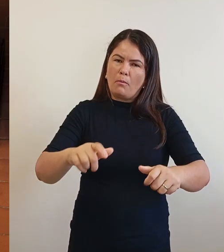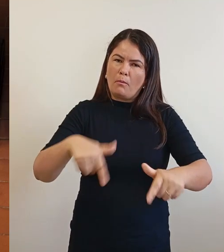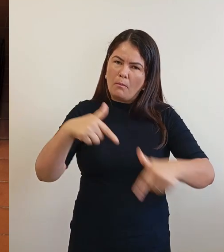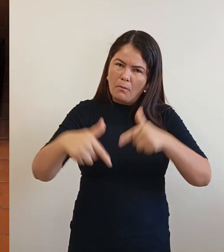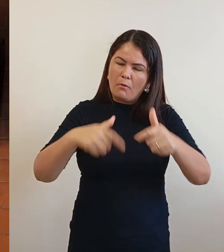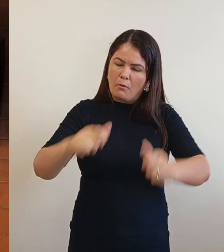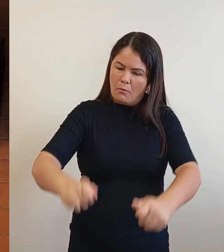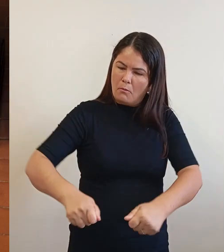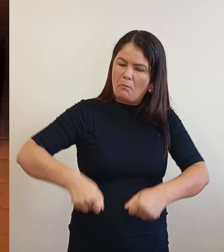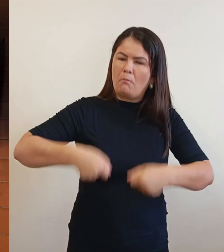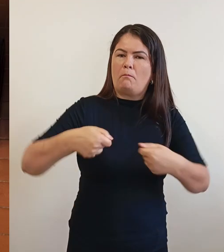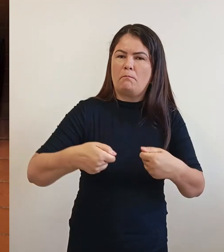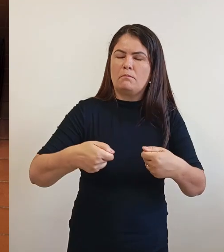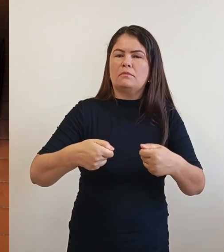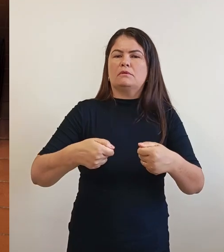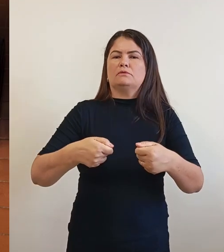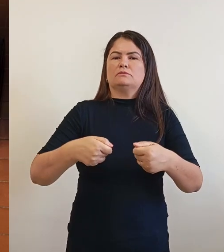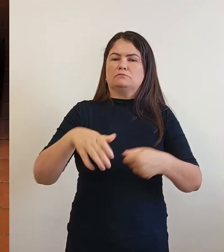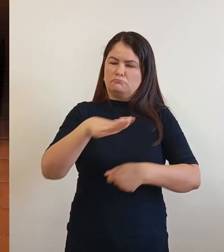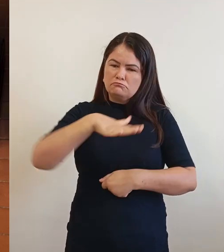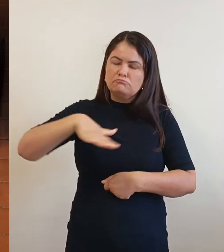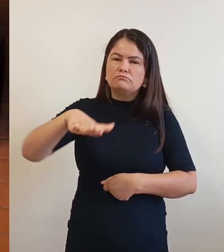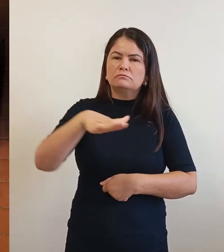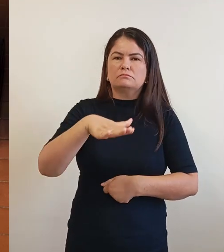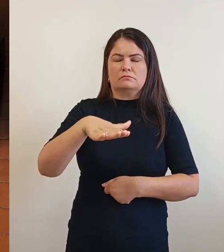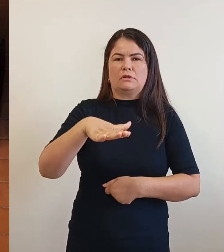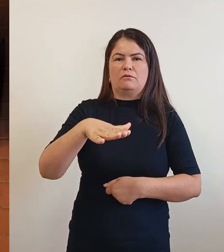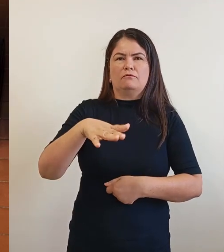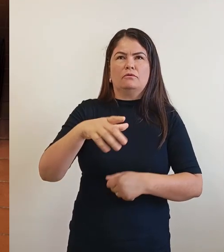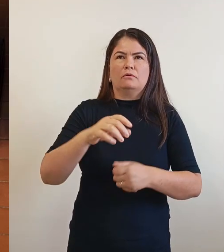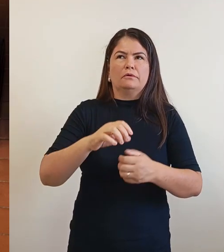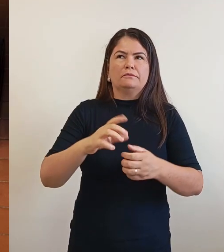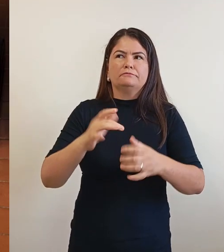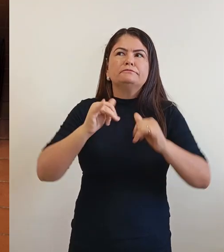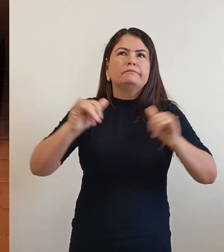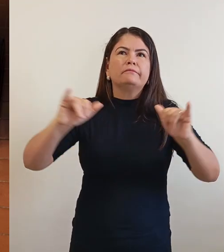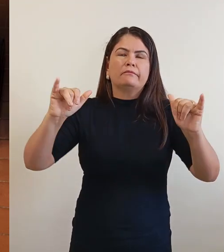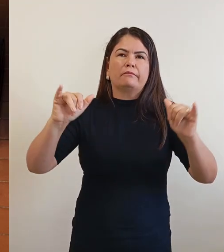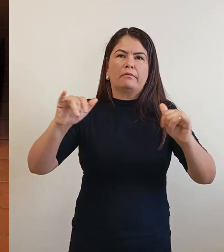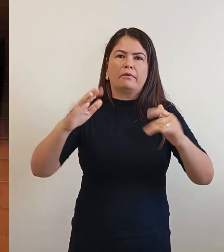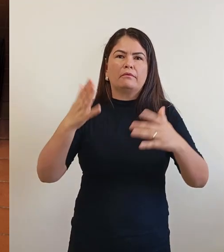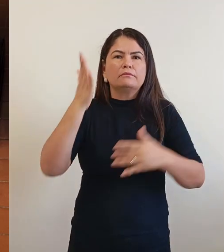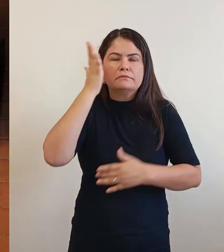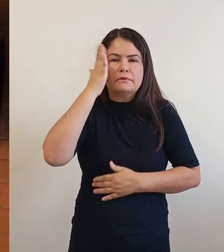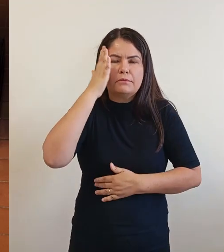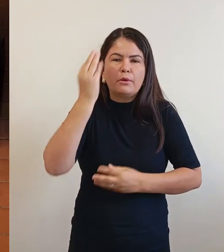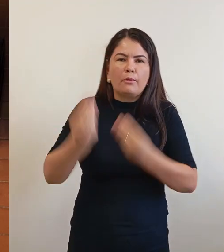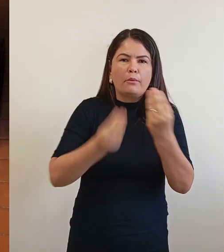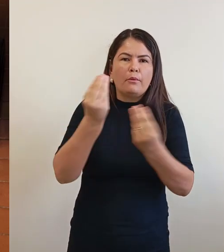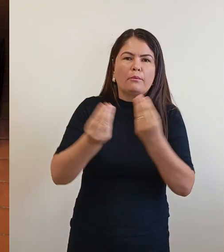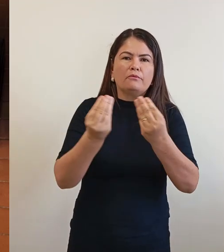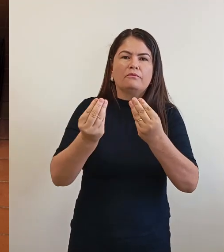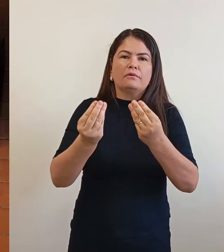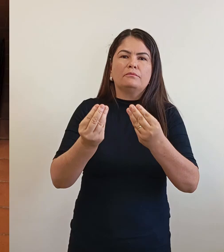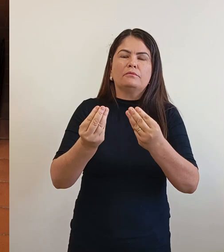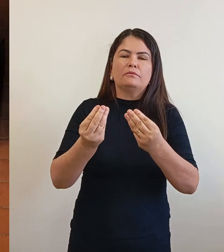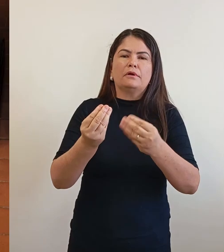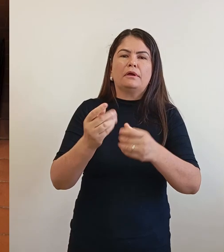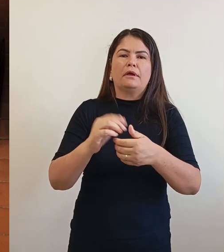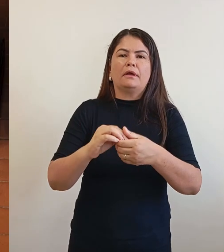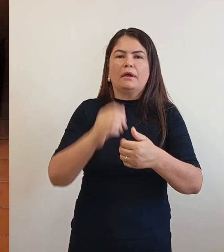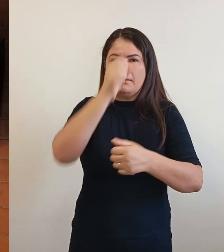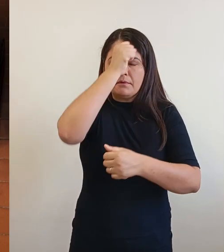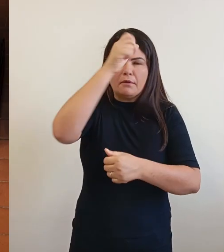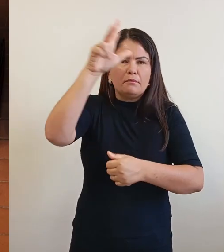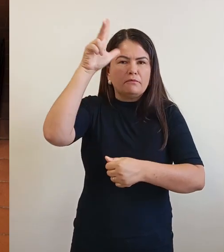a prefeitura. Então, nós temos que entrar lá para a gente fechar esse planejamento. Então, eu estou dizendo aqui o básico, porque isso